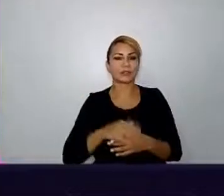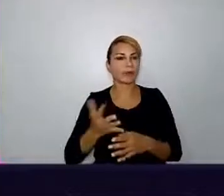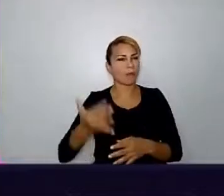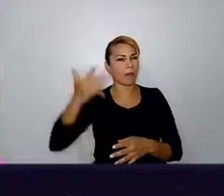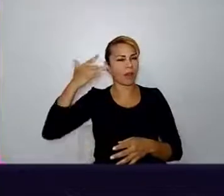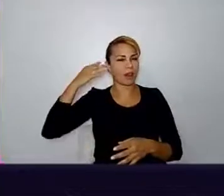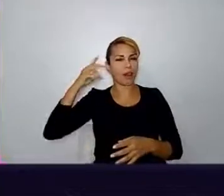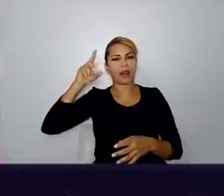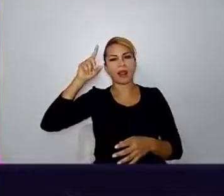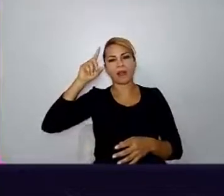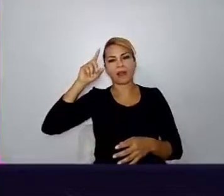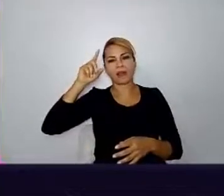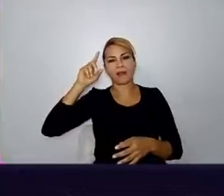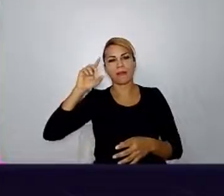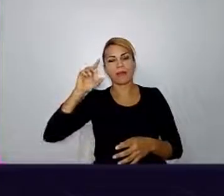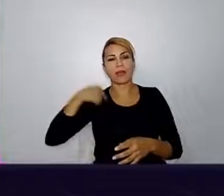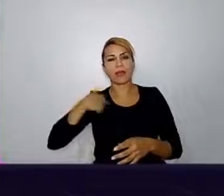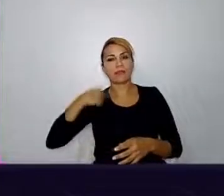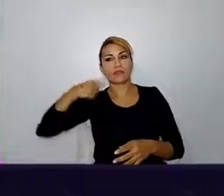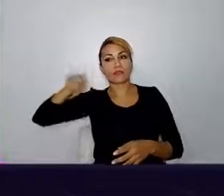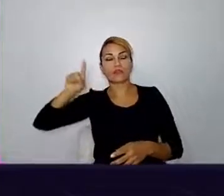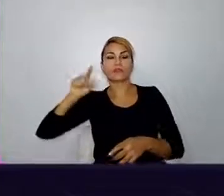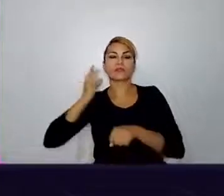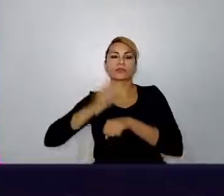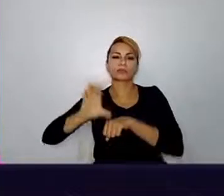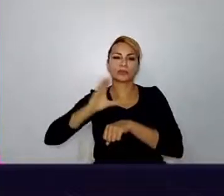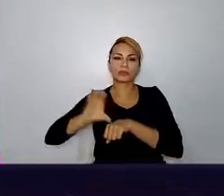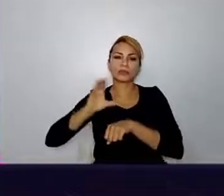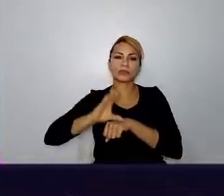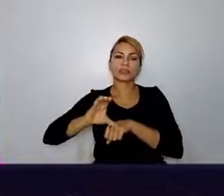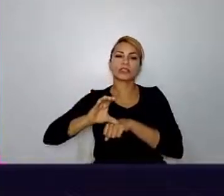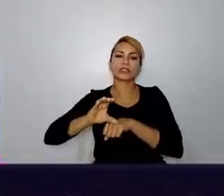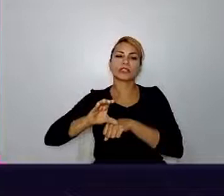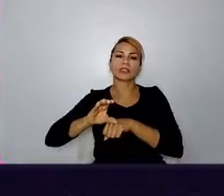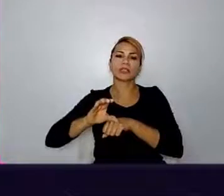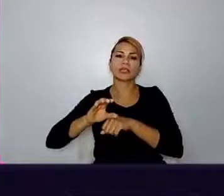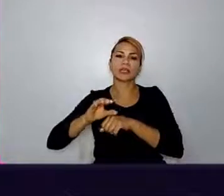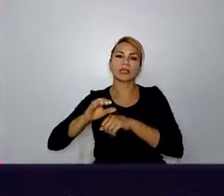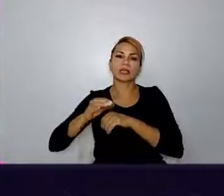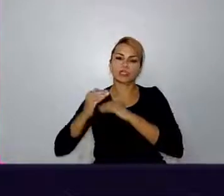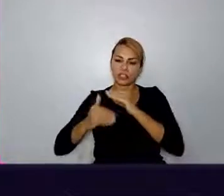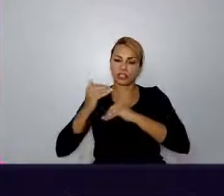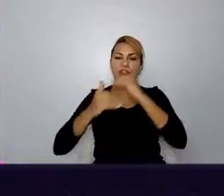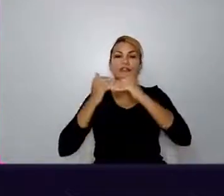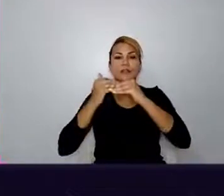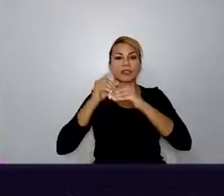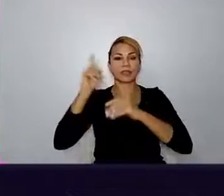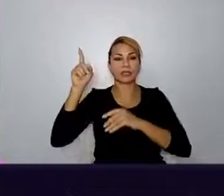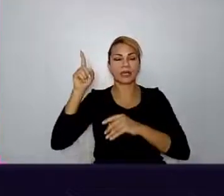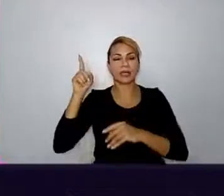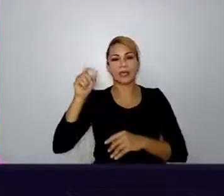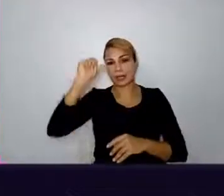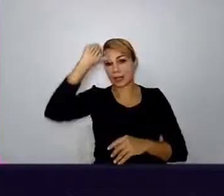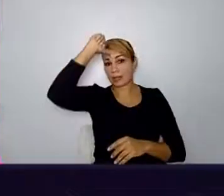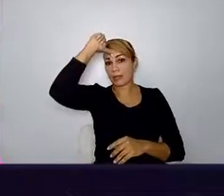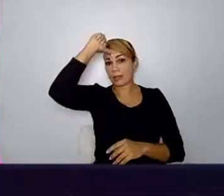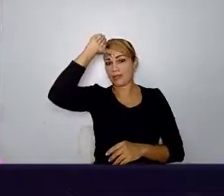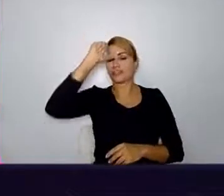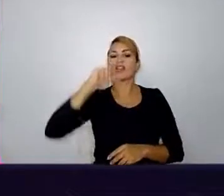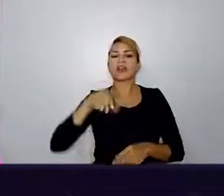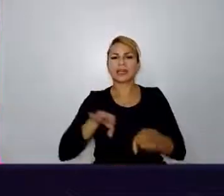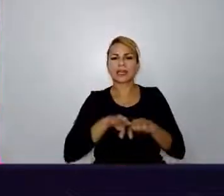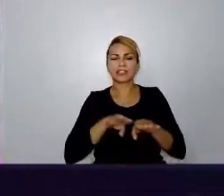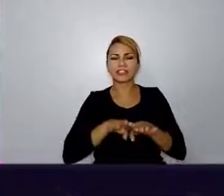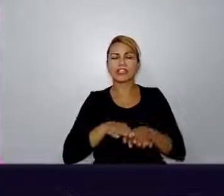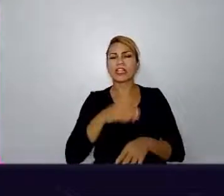um treinamento de desenvolvimento na Índia, e no meu time tinha um chinês. E naquela época o meu inglês era muito pior,